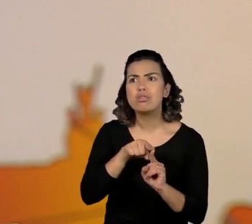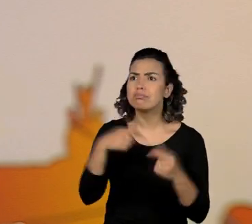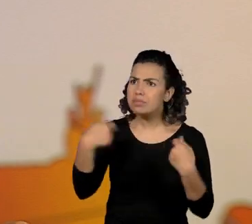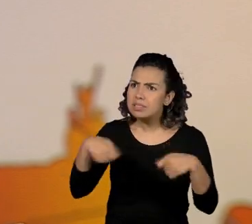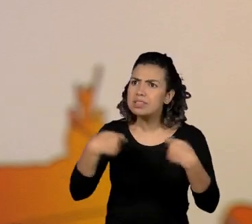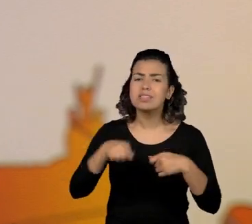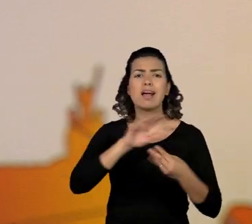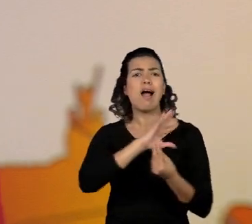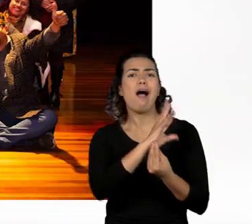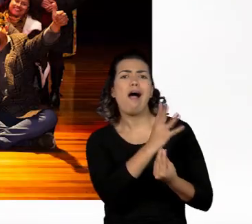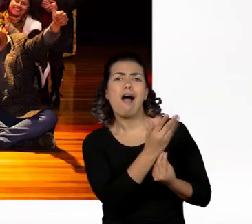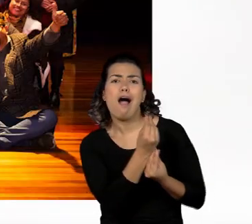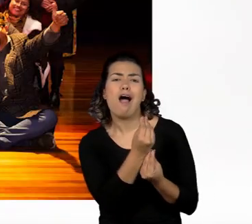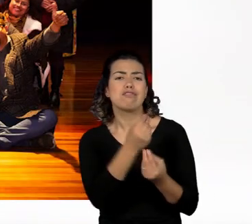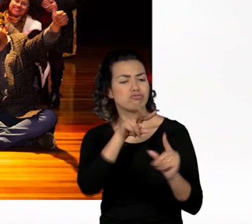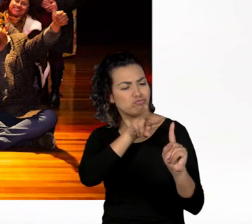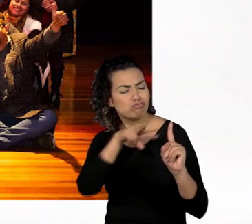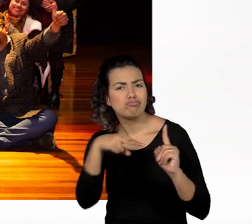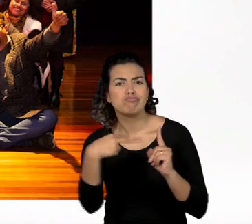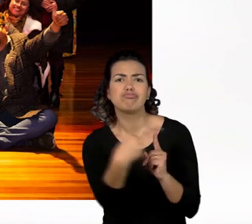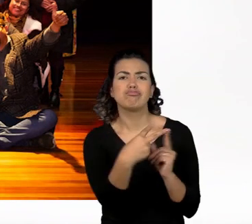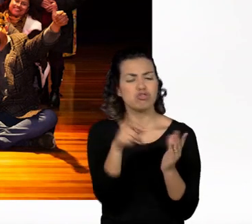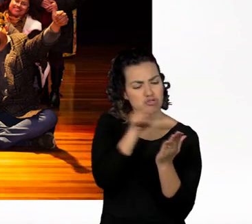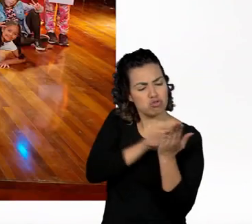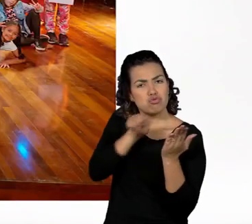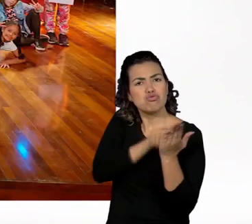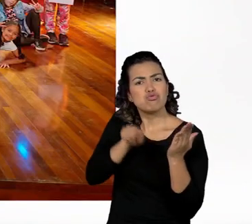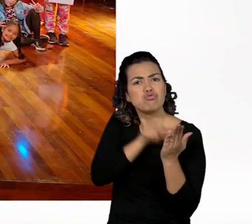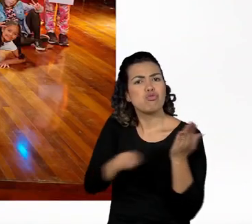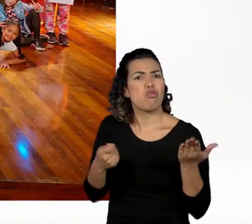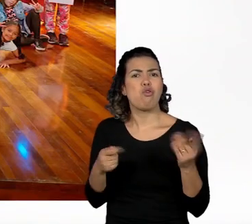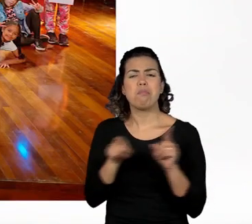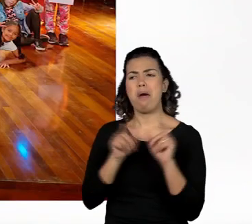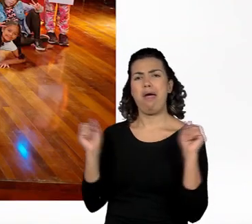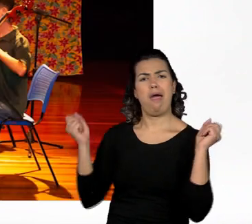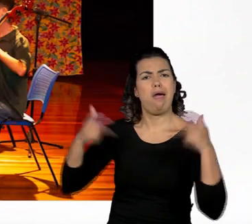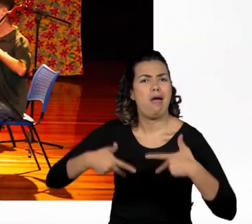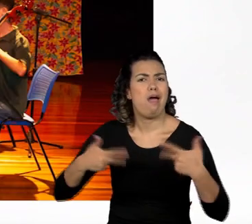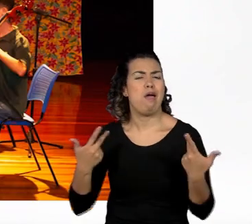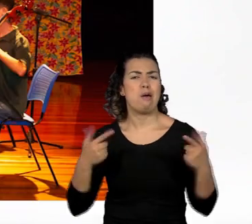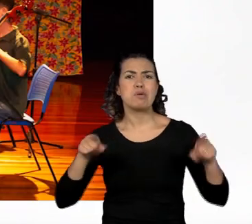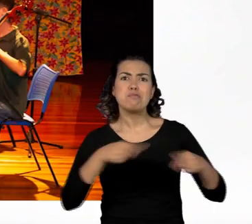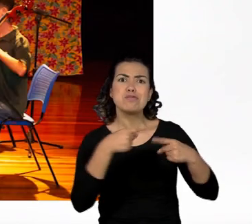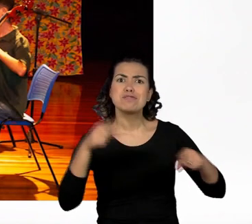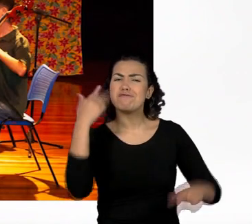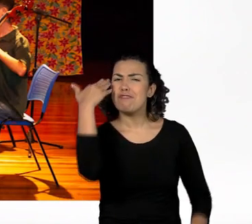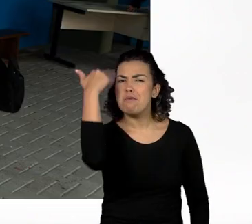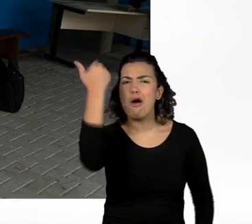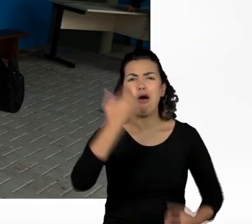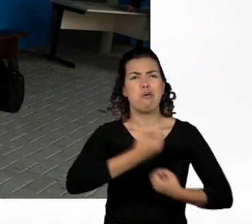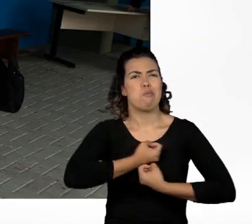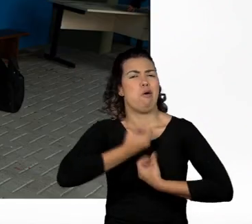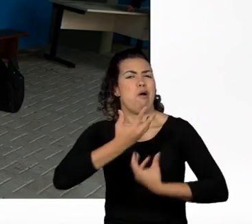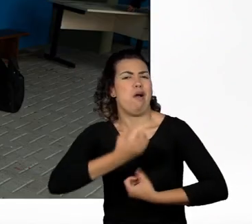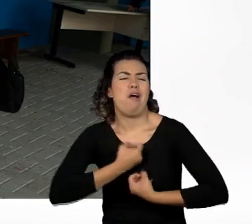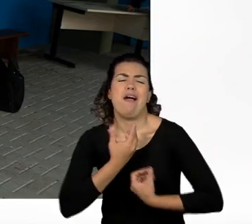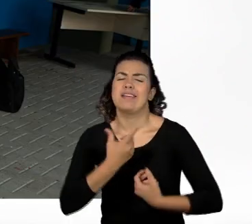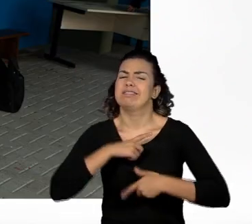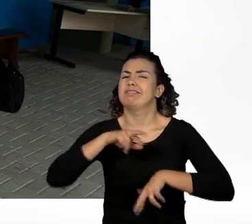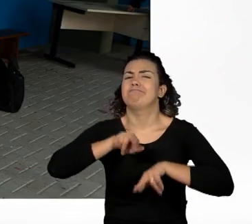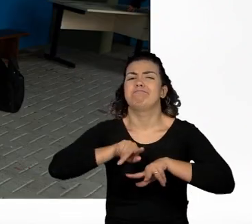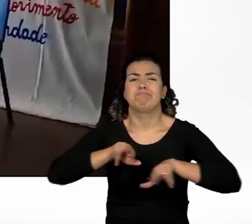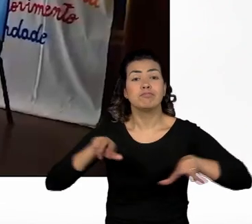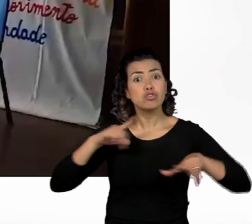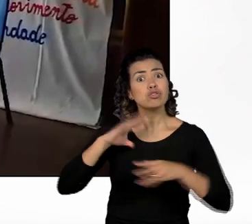para os artistas, escritores independentes, rappers, músicos, poetas, cordelistas. A gente tem